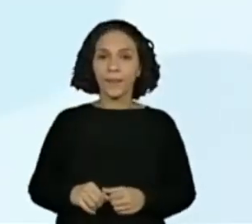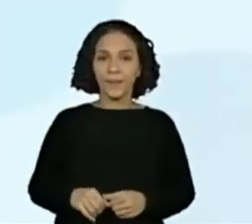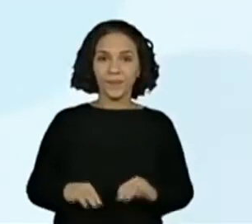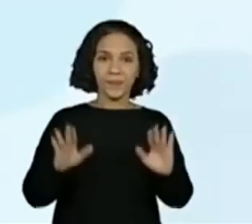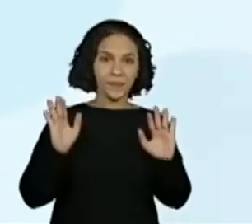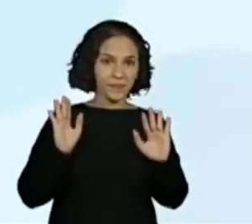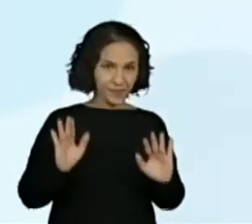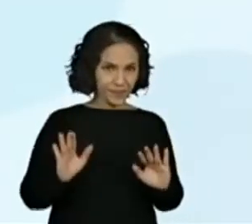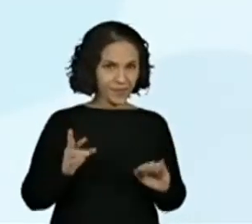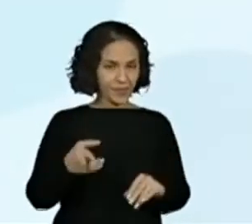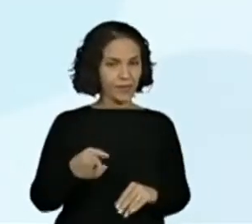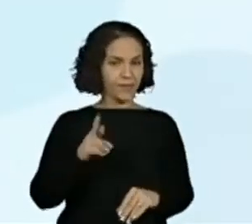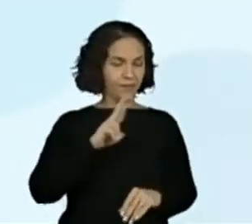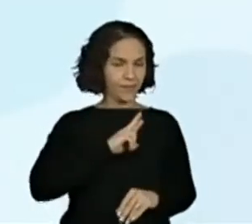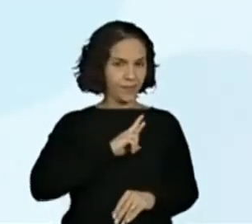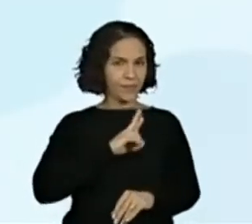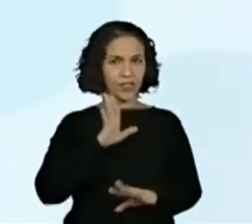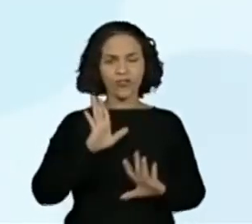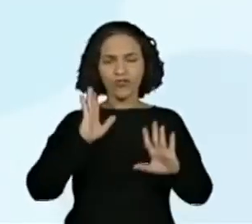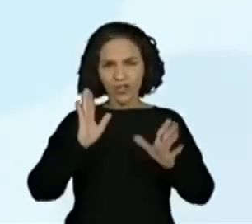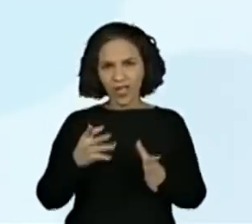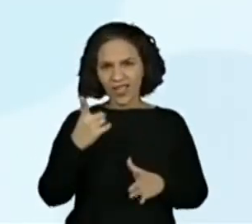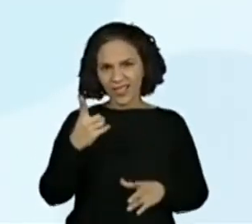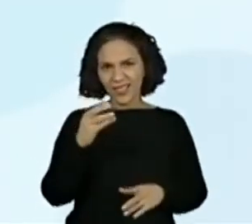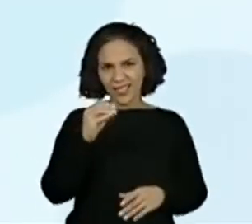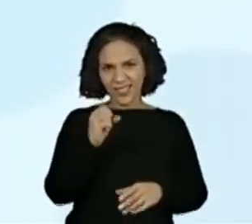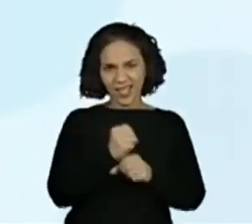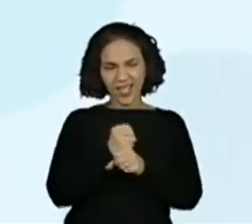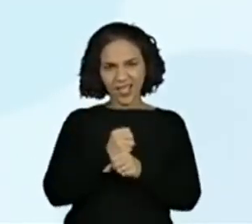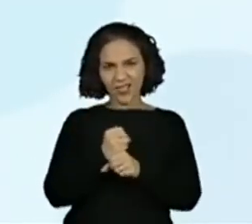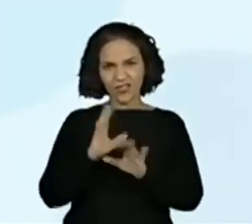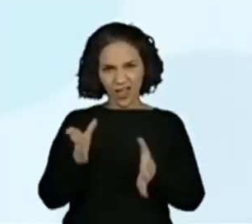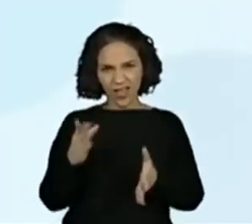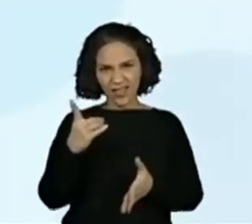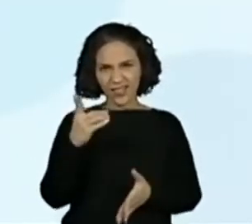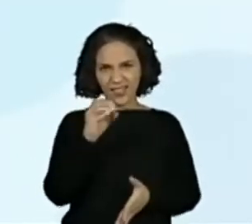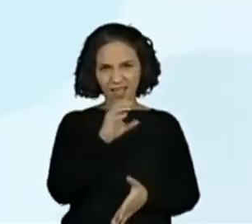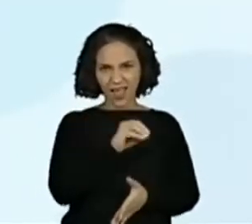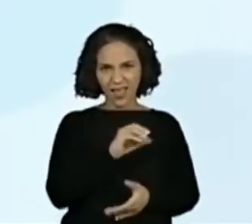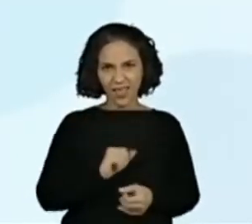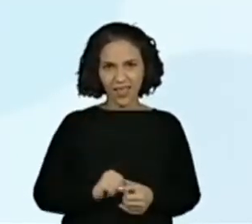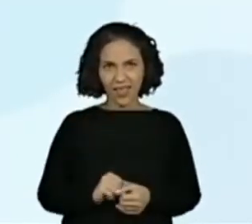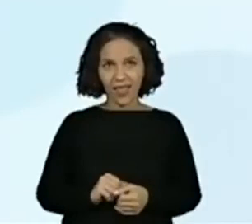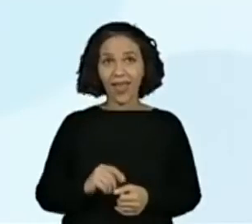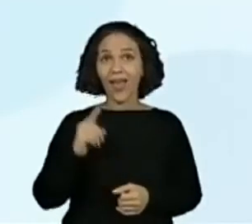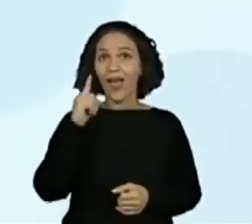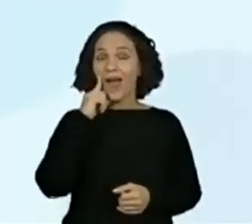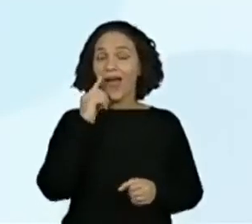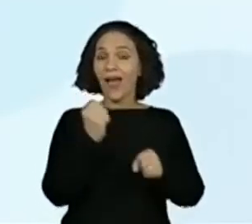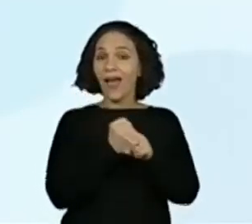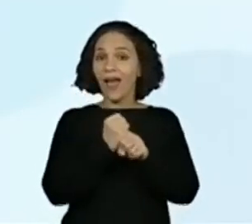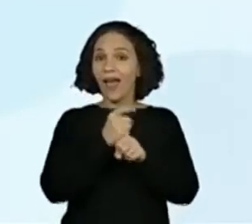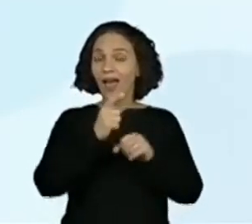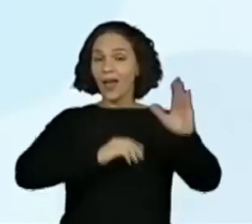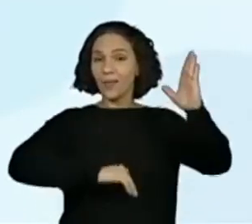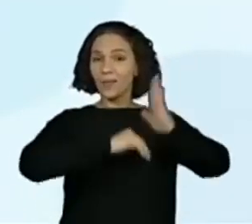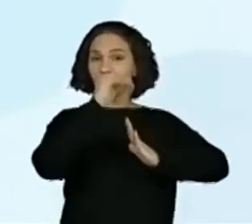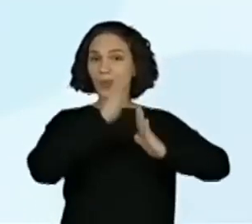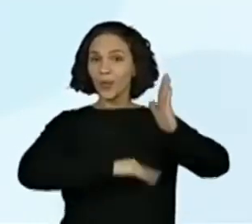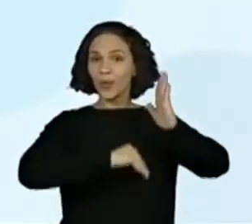obra já completou 100 anos? Ela foi pintada aqui, em 1934.